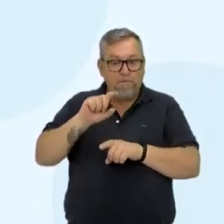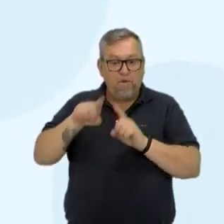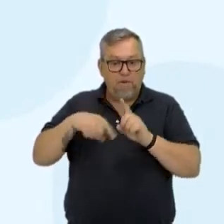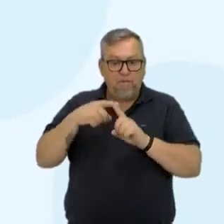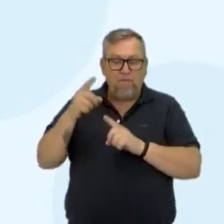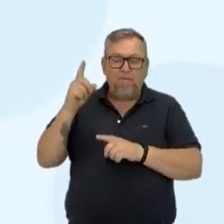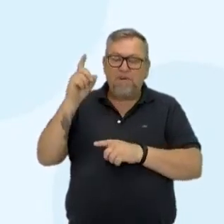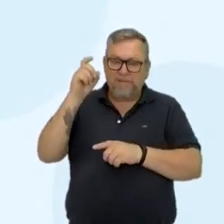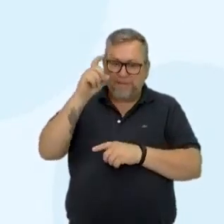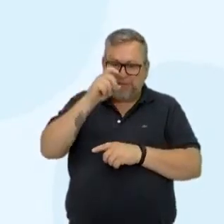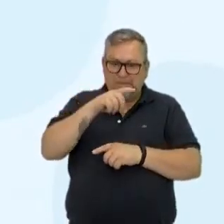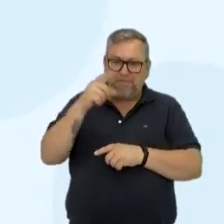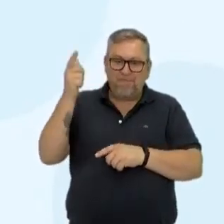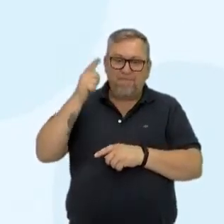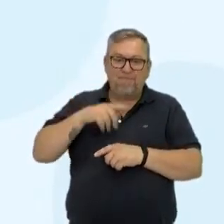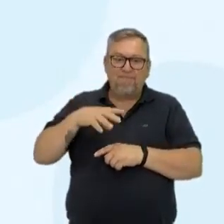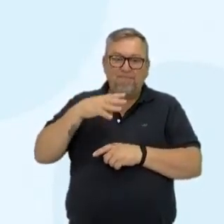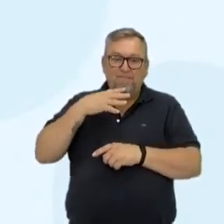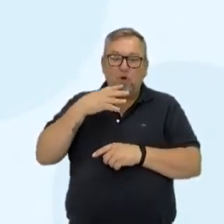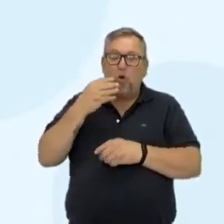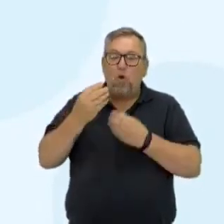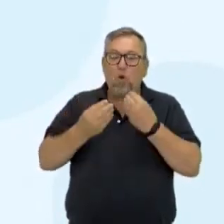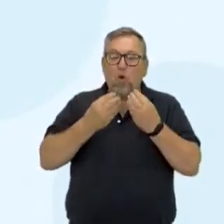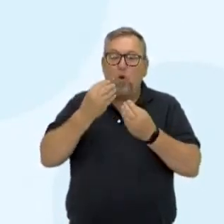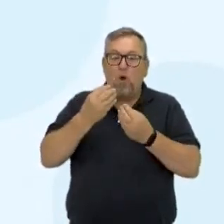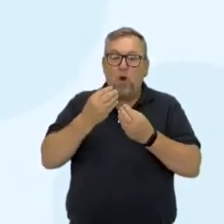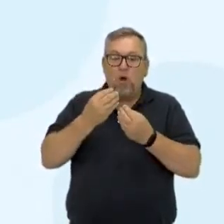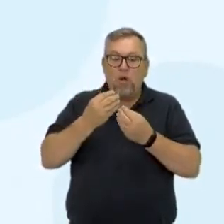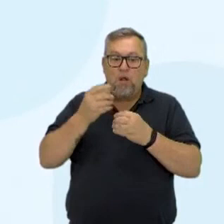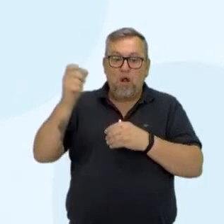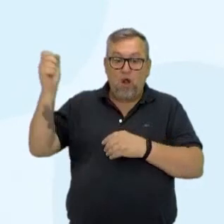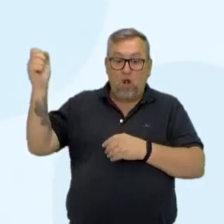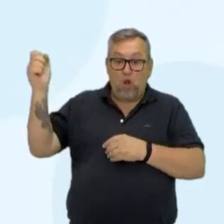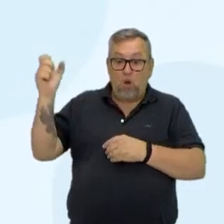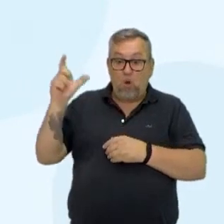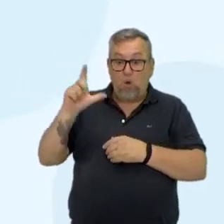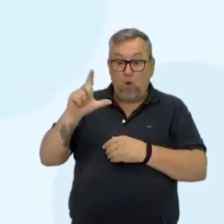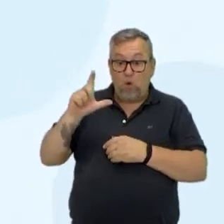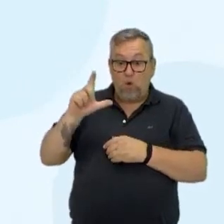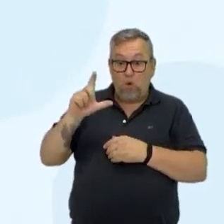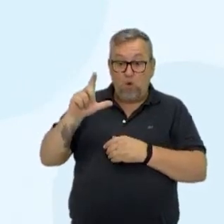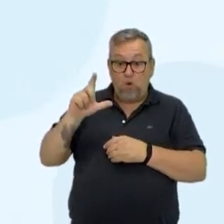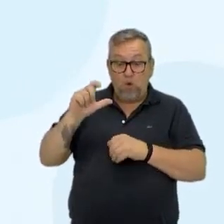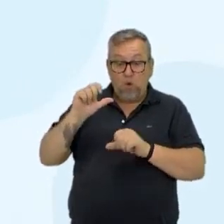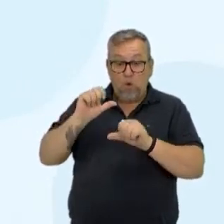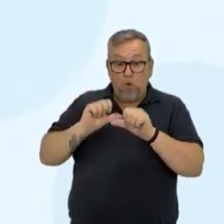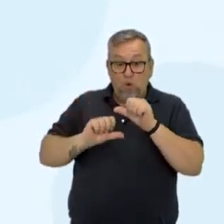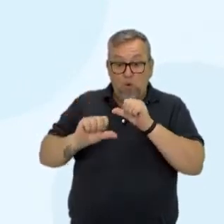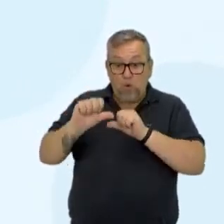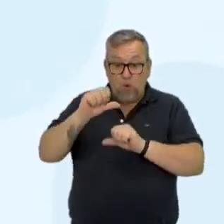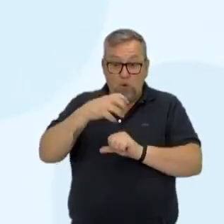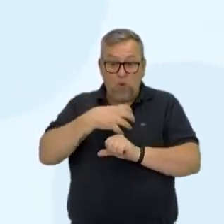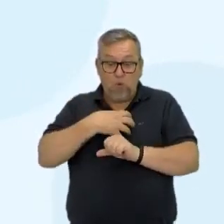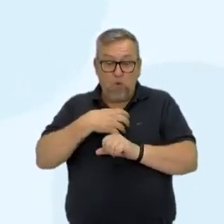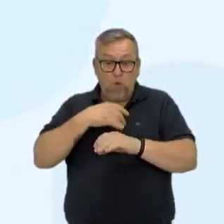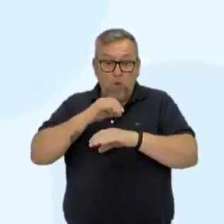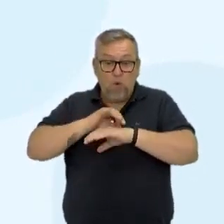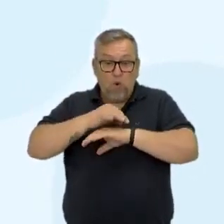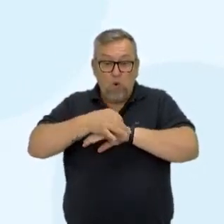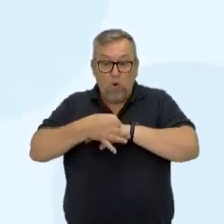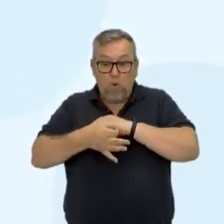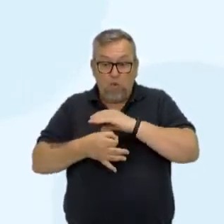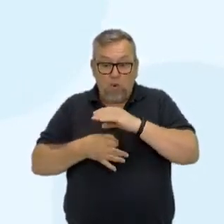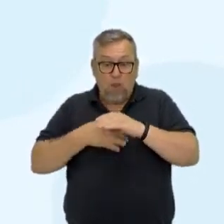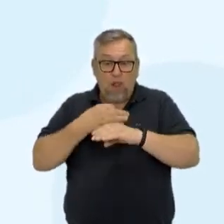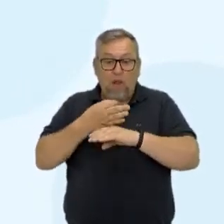complicado, mas para a gente ter uma ideia de como é que a luz pode alterar as condições moleculares.